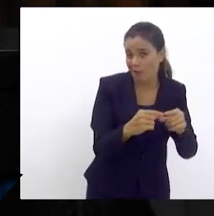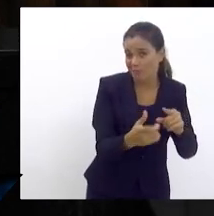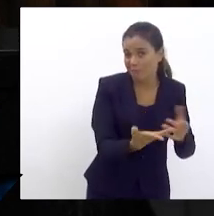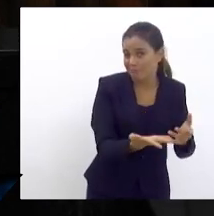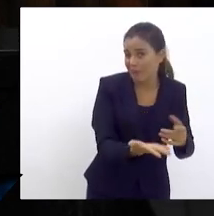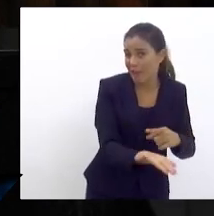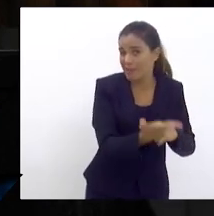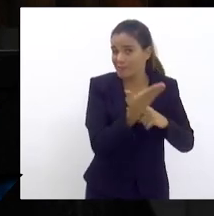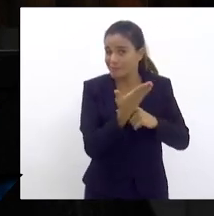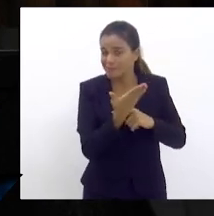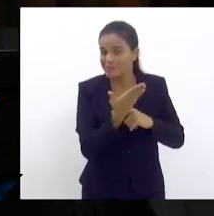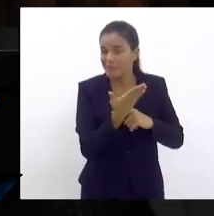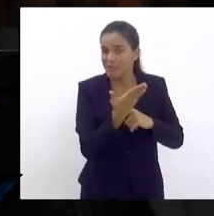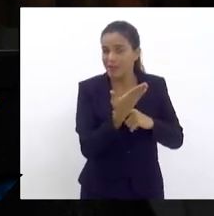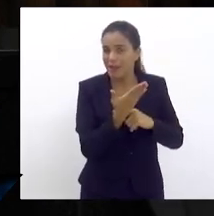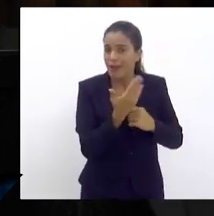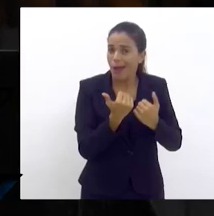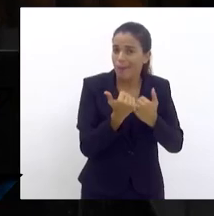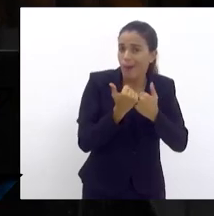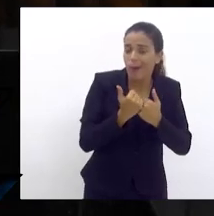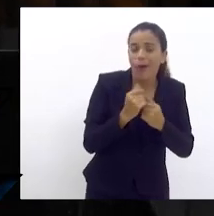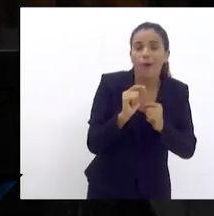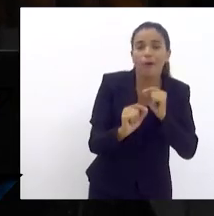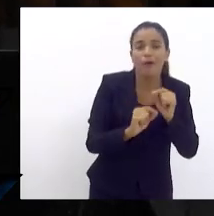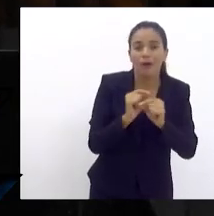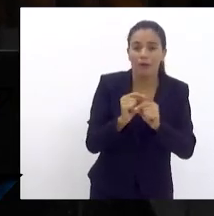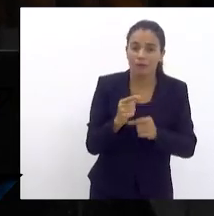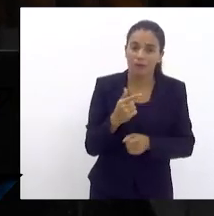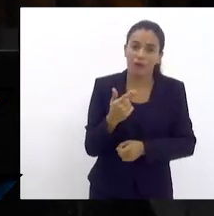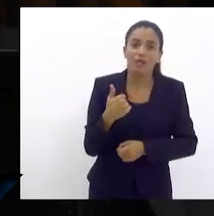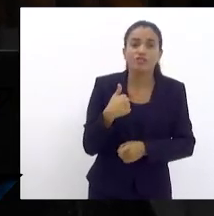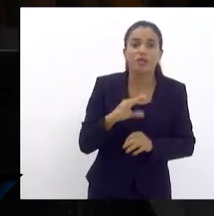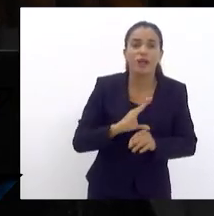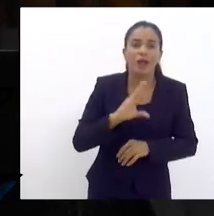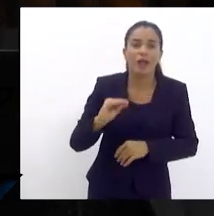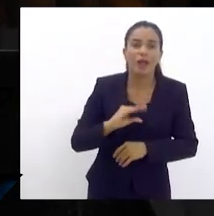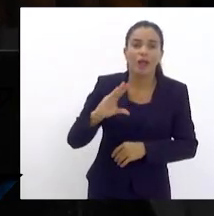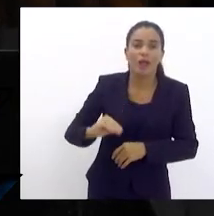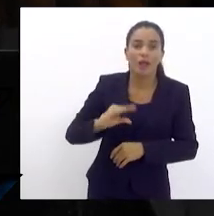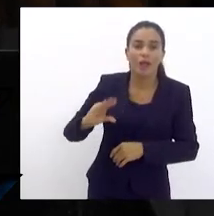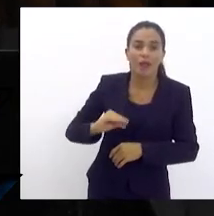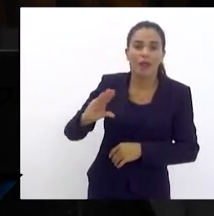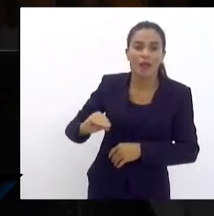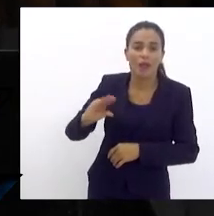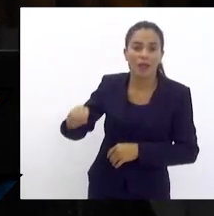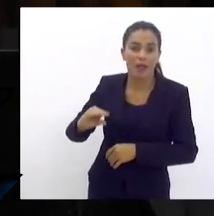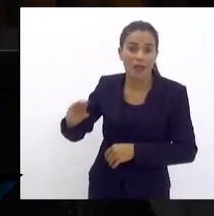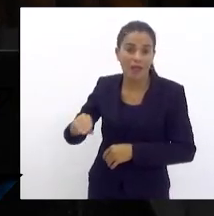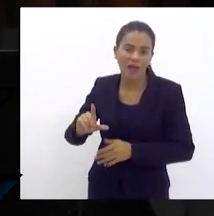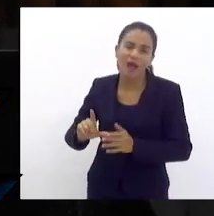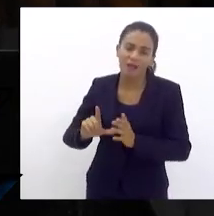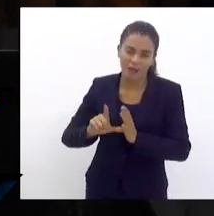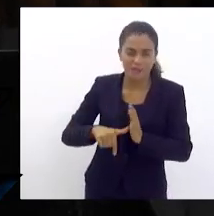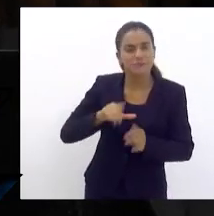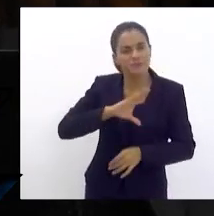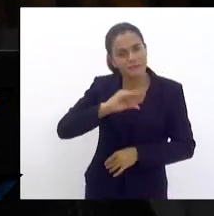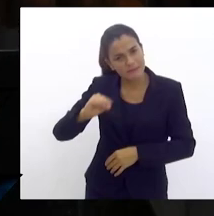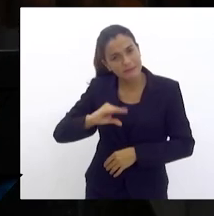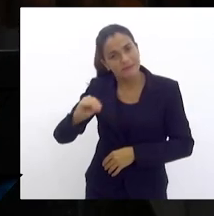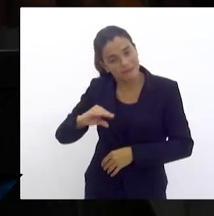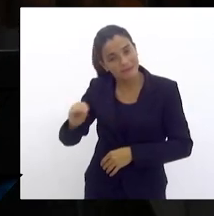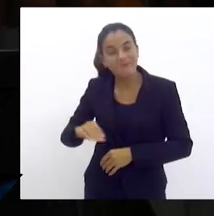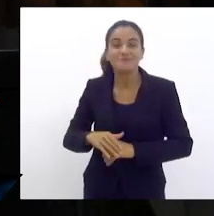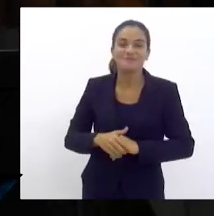é que a gente retarde, retarde o pagamento da dívida.